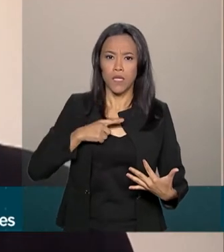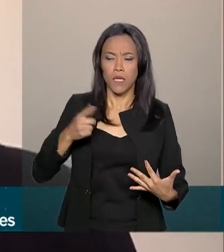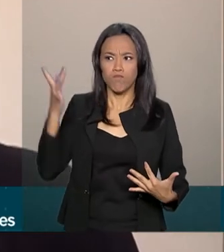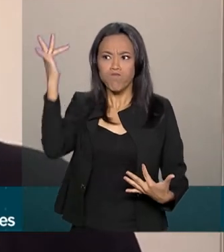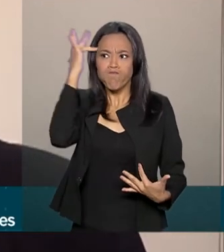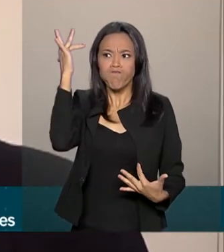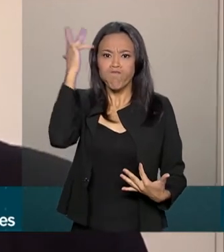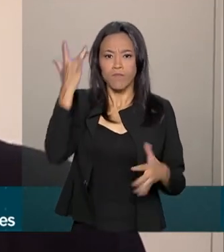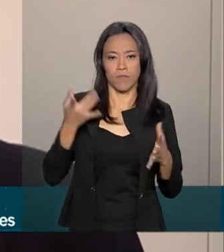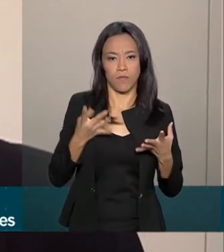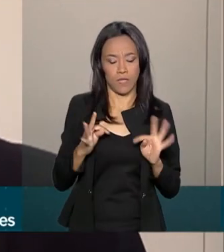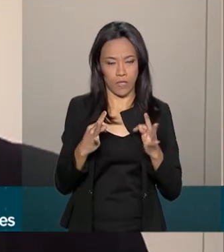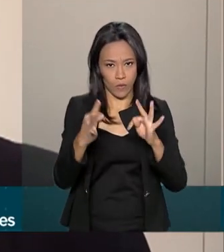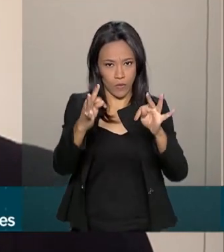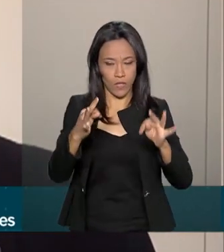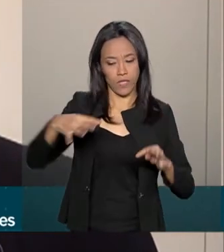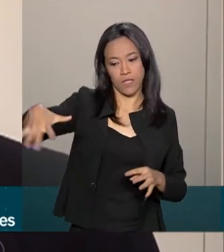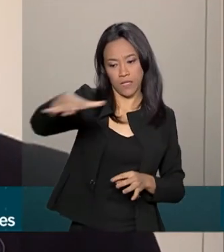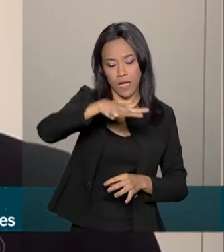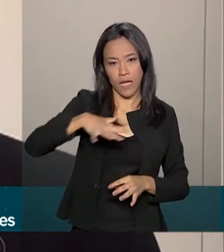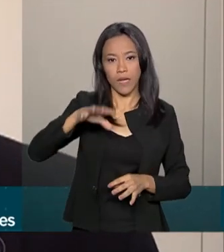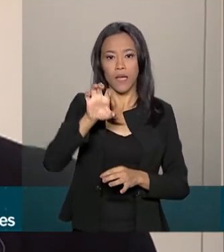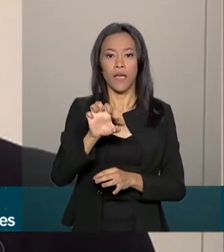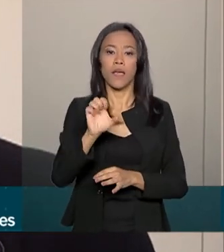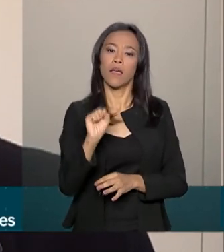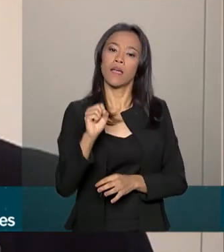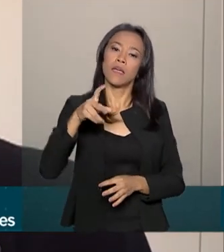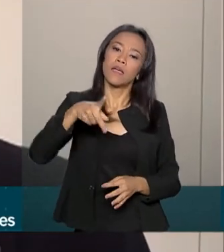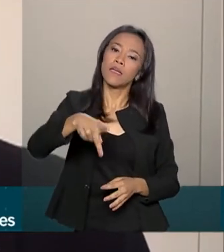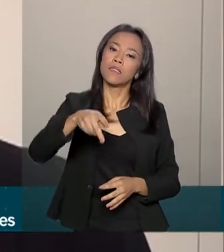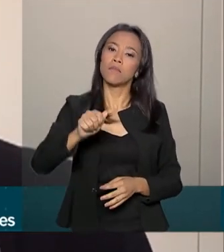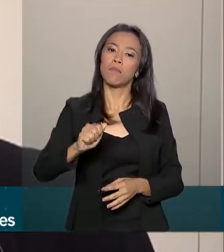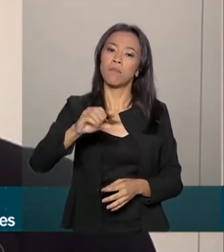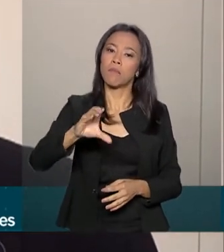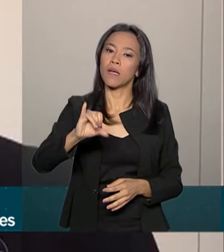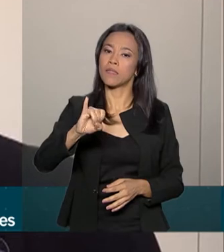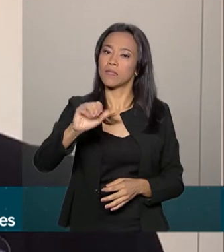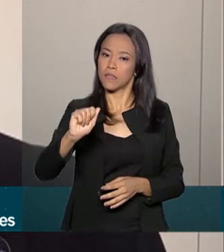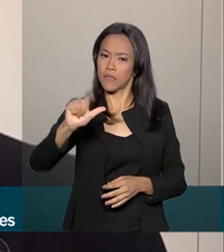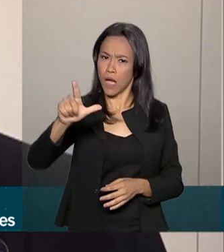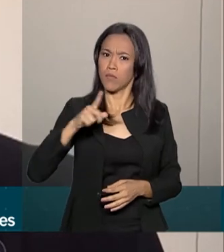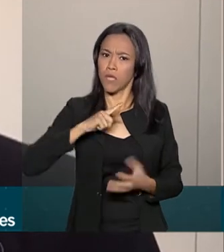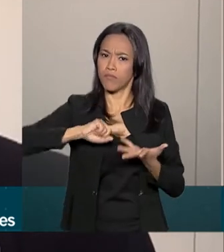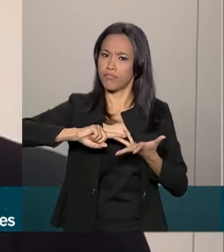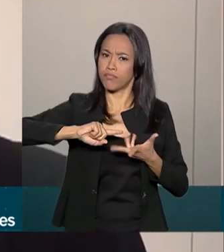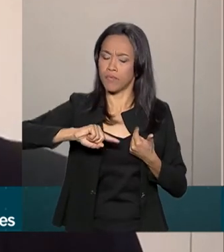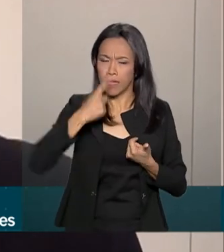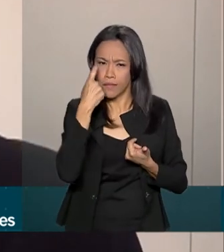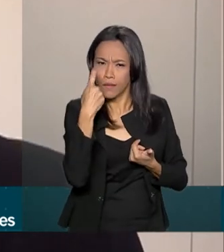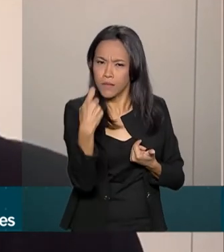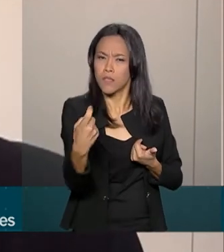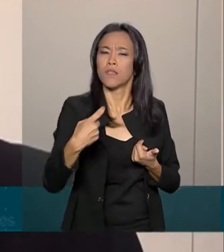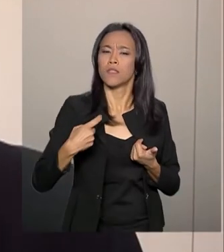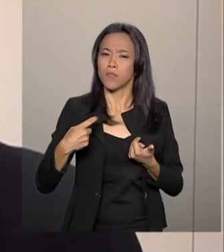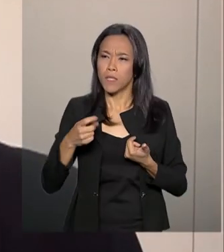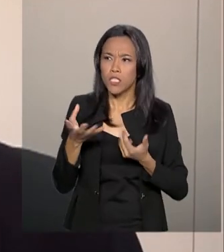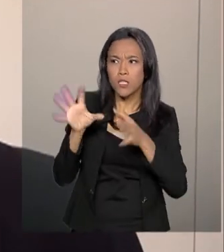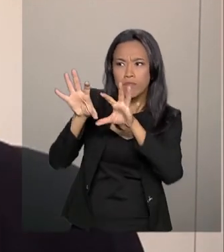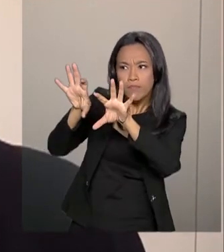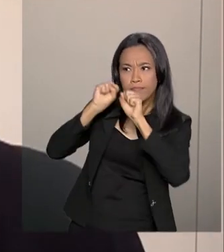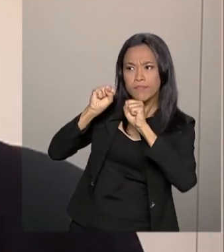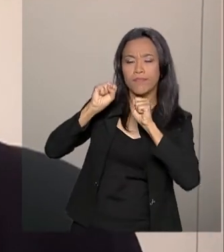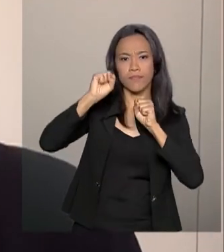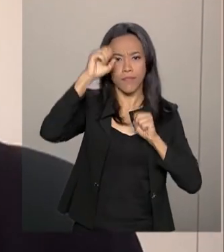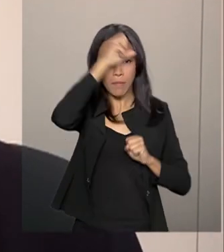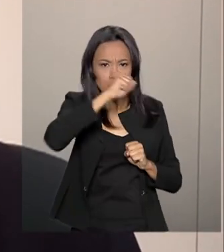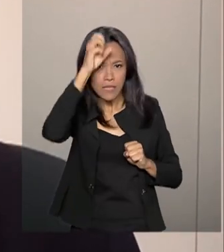tecnologia do setor aeroespacial. Temos muitas coisas interessantes que podemos levar em termos de aprendizagem, em termos de